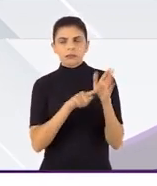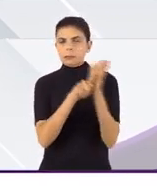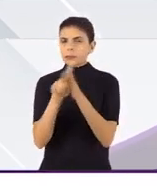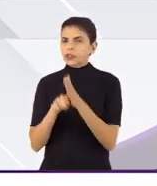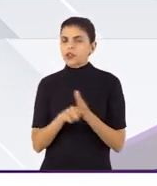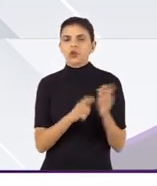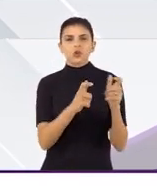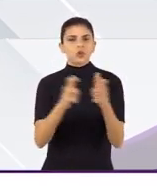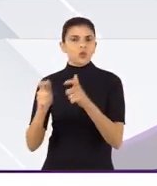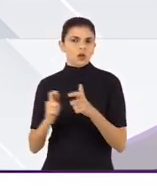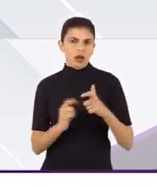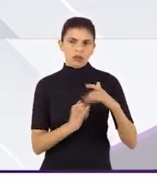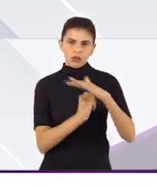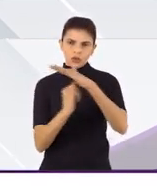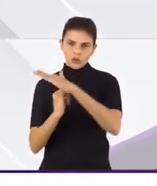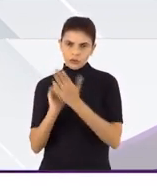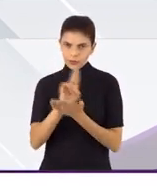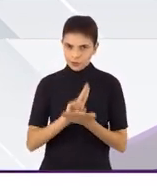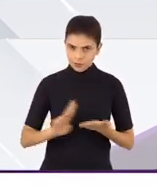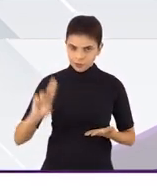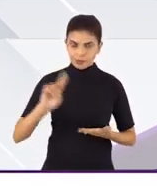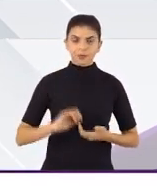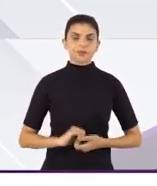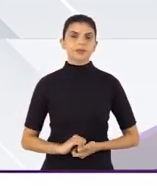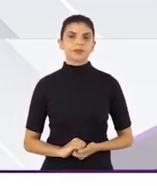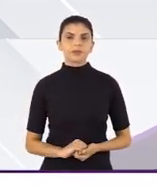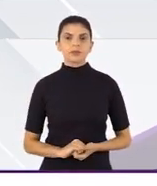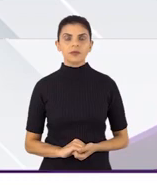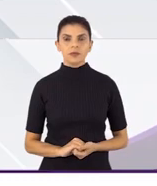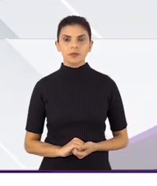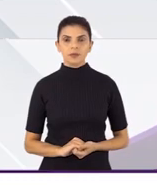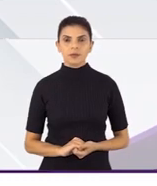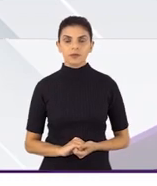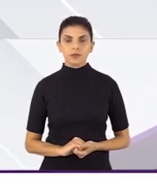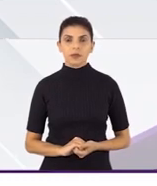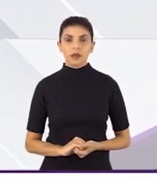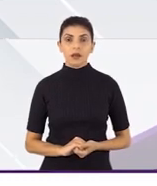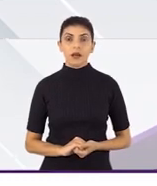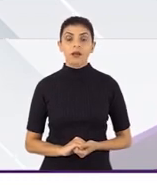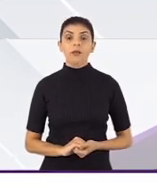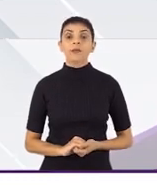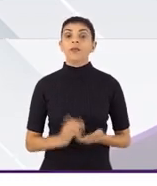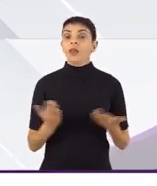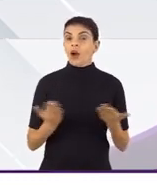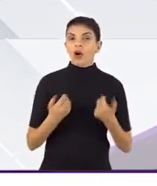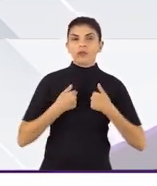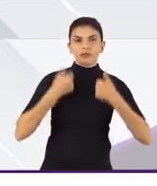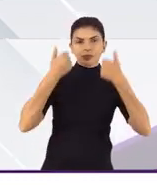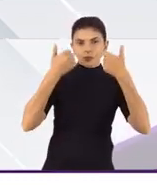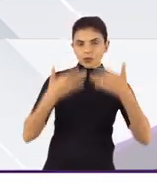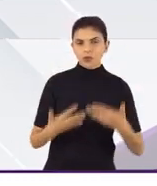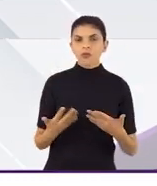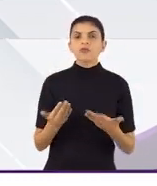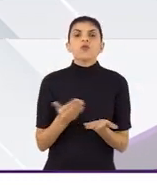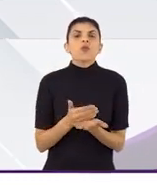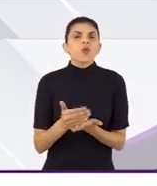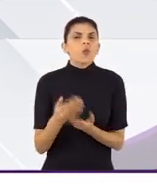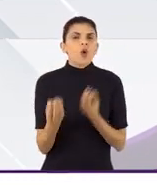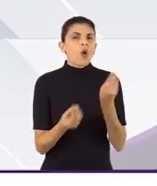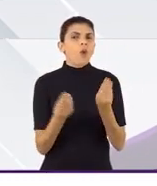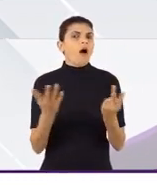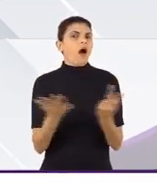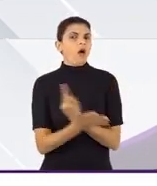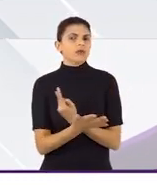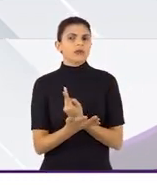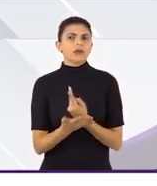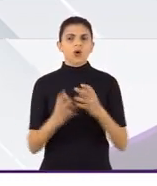procedimento de pesquisa. Temos aqui, a partir de agora, um boom,